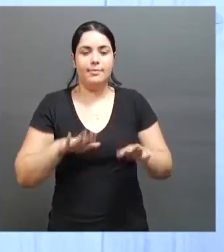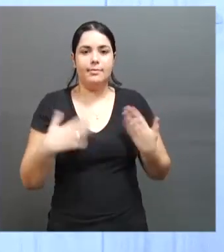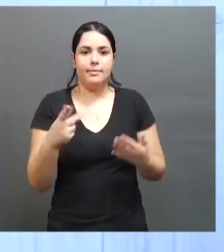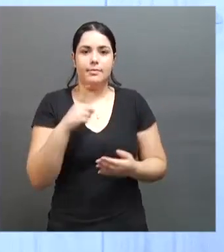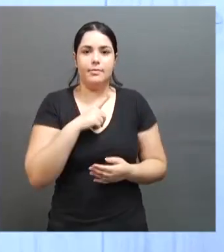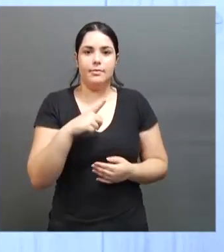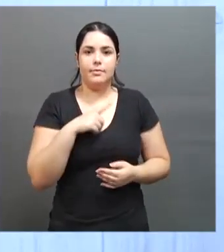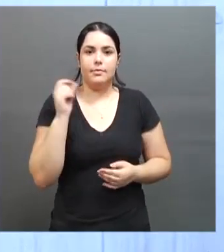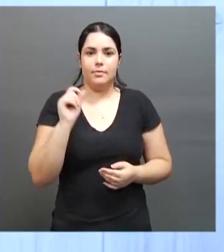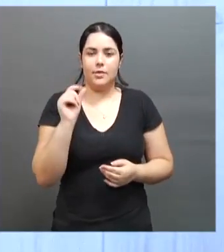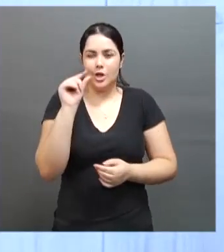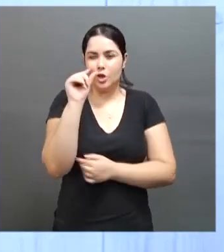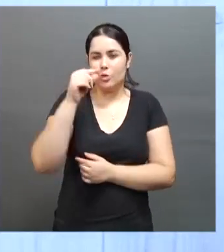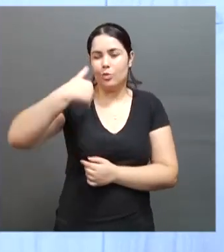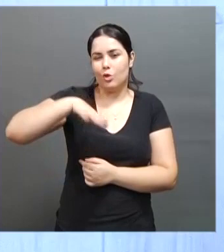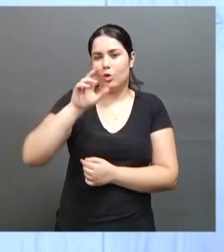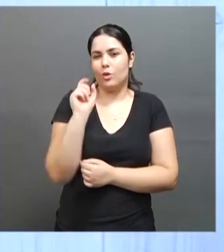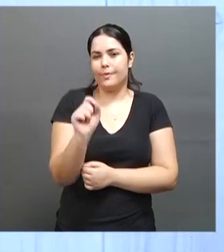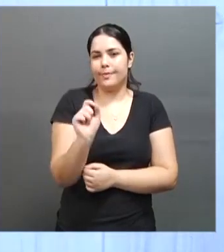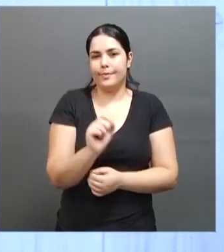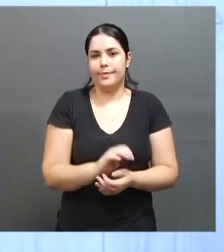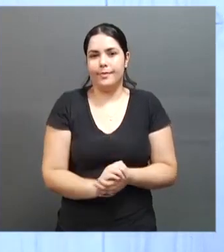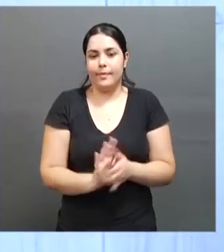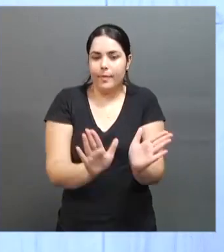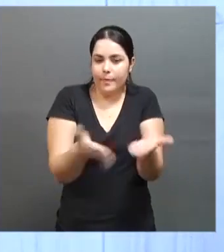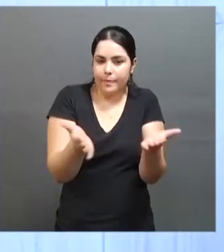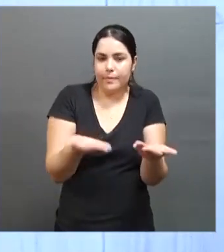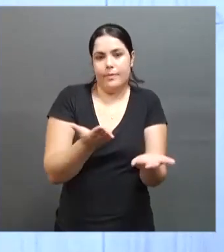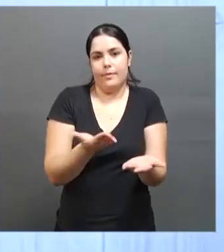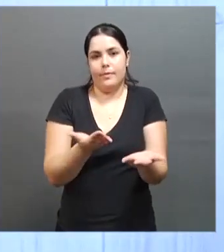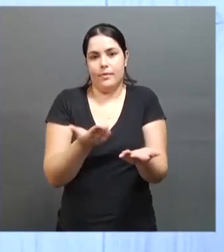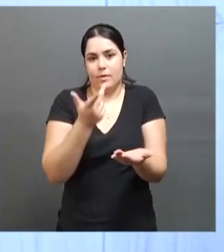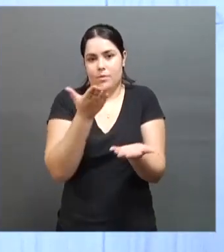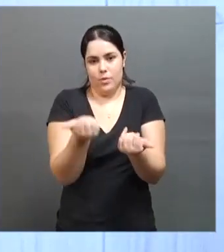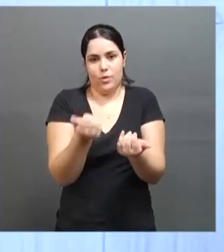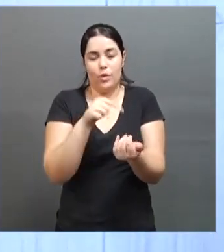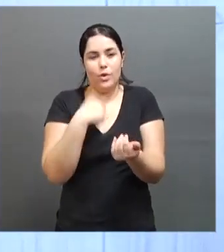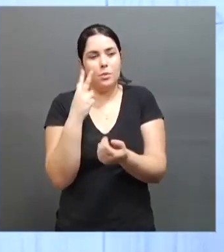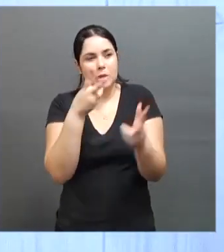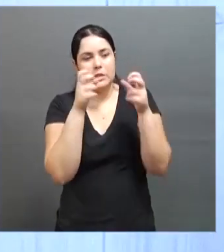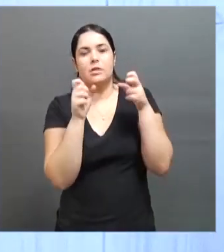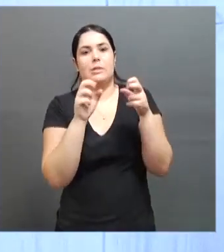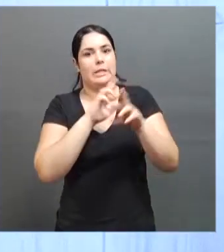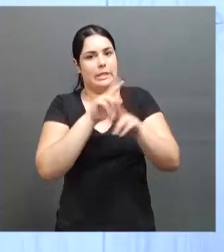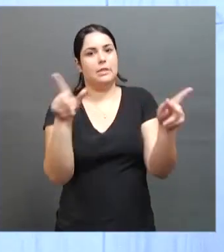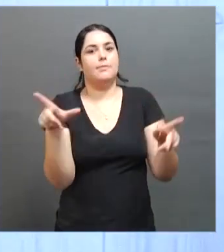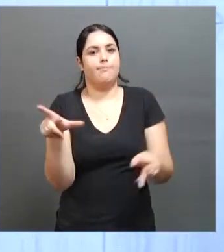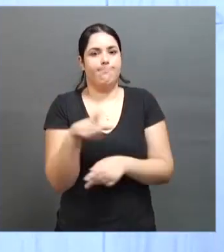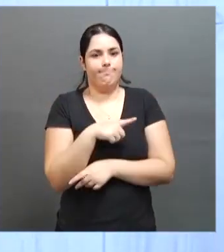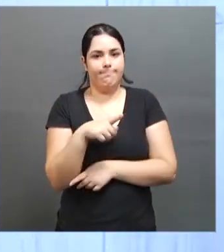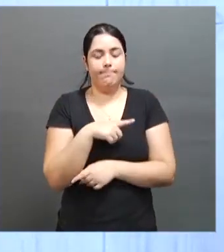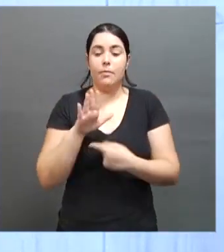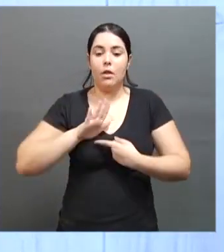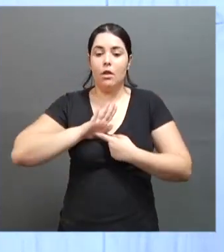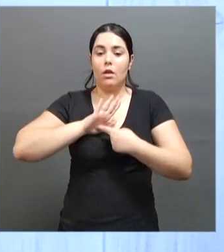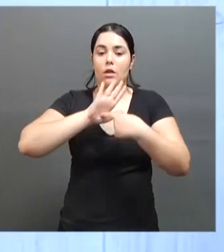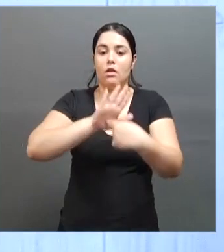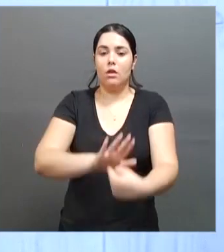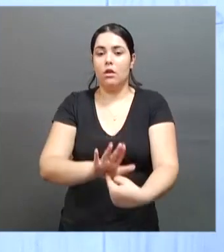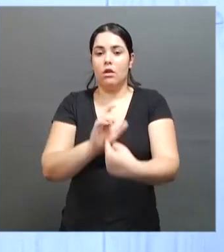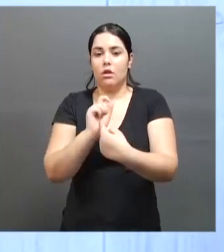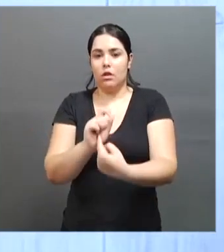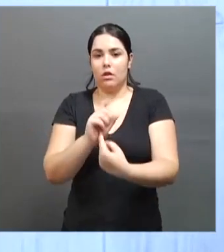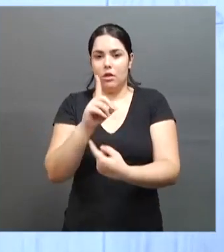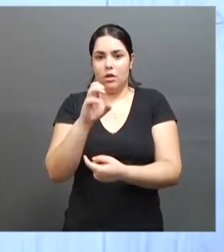um pouco mais de incentivo ali para aquele jovem. A gente vê o tanto que faz diferença a apresentação do